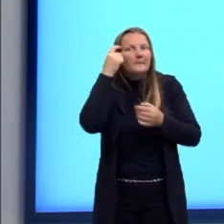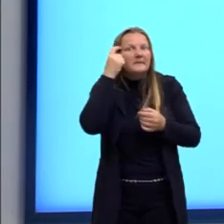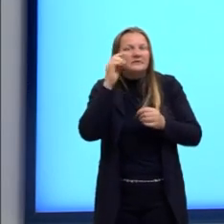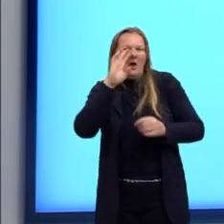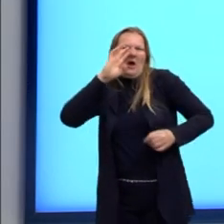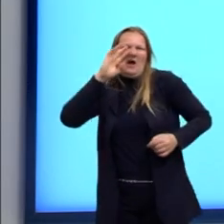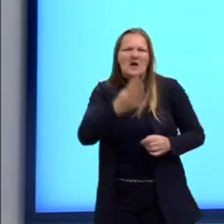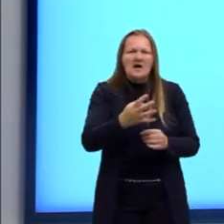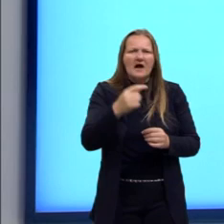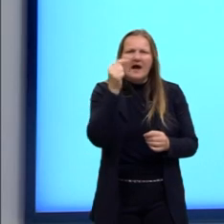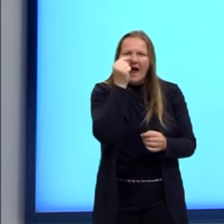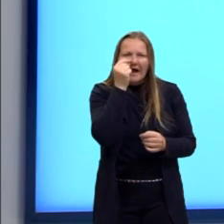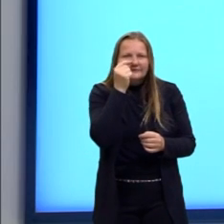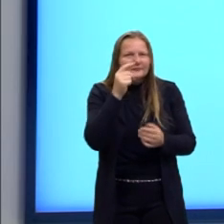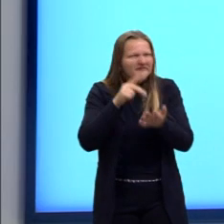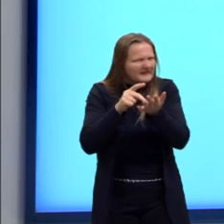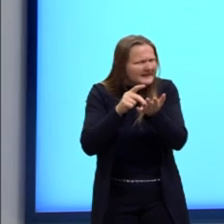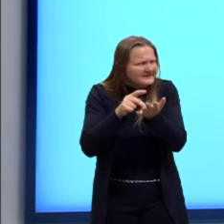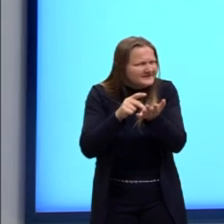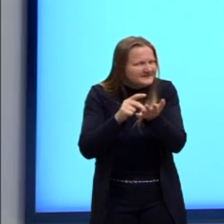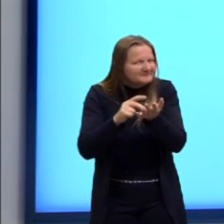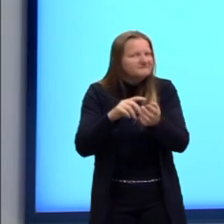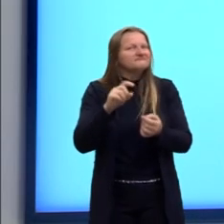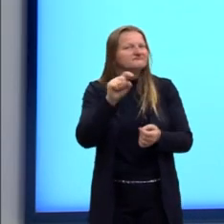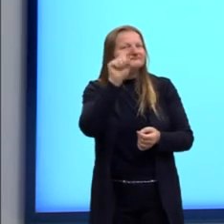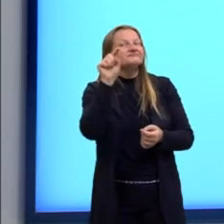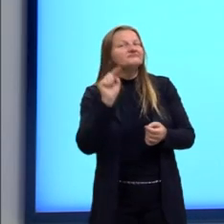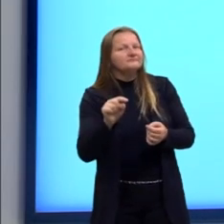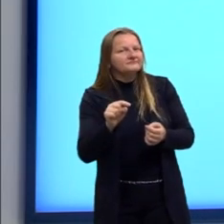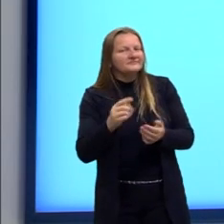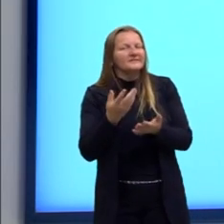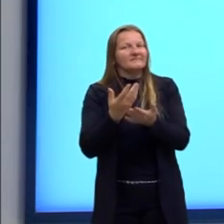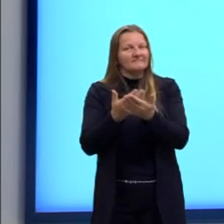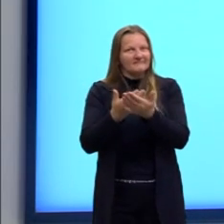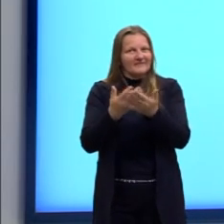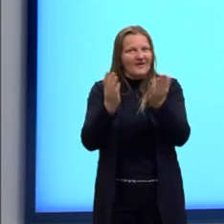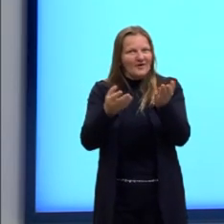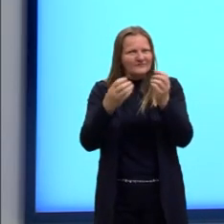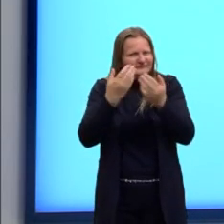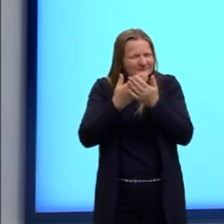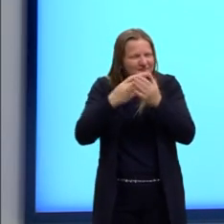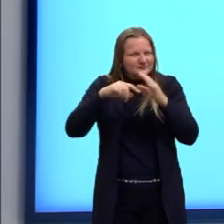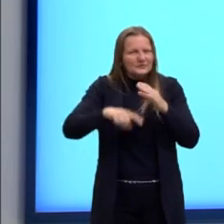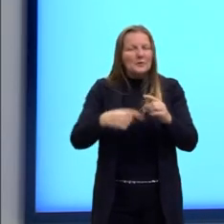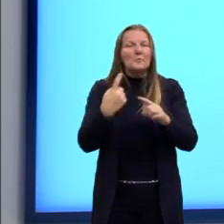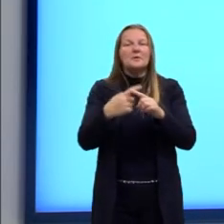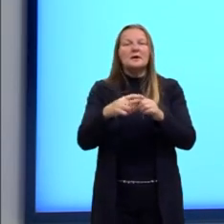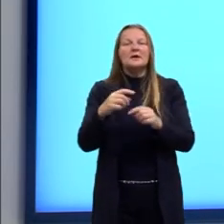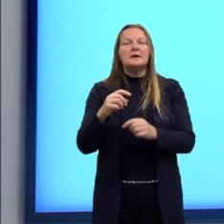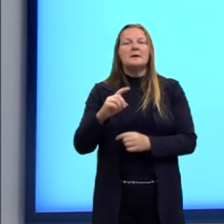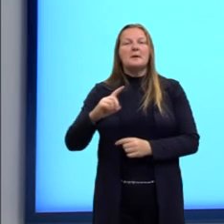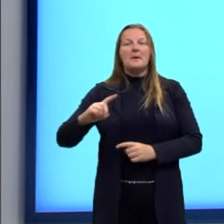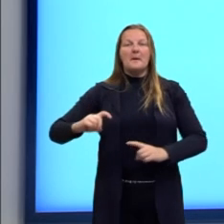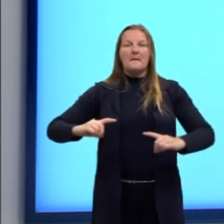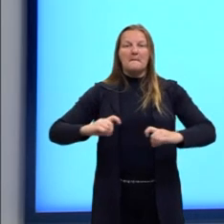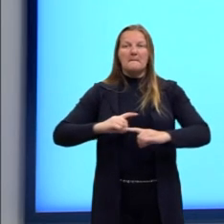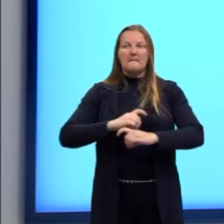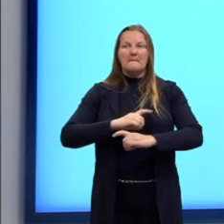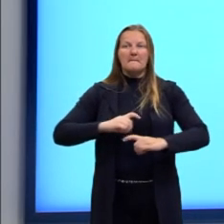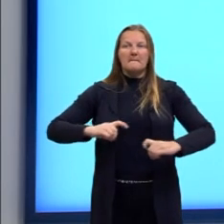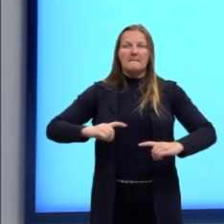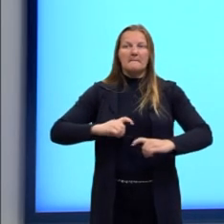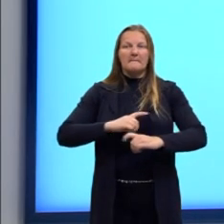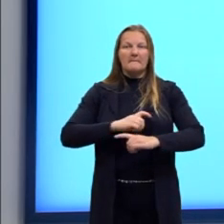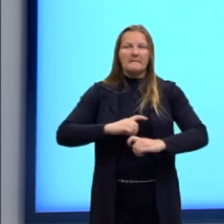Mas não é bem assim. Vamos ver direitinho, tá? Então, a leptospirose é causada pela bactéria, Leptospirin